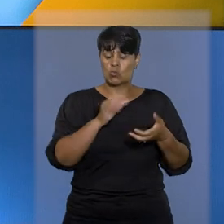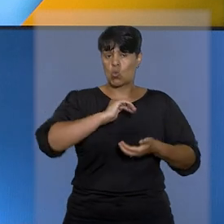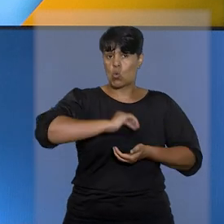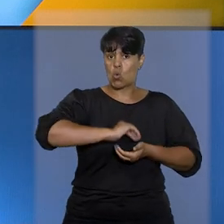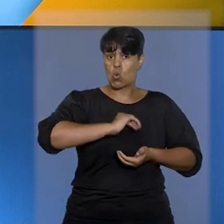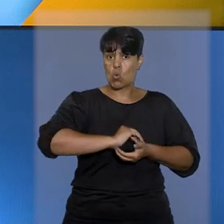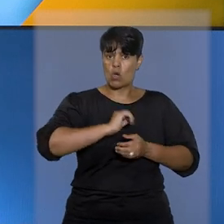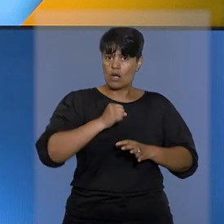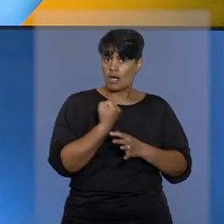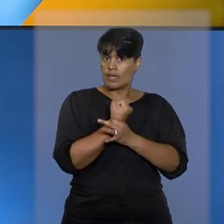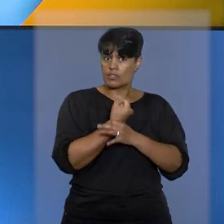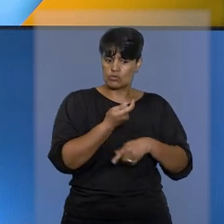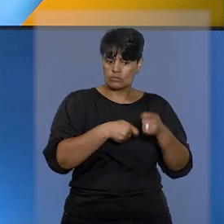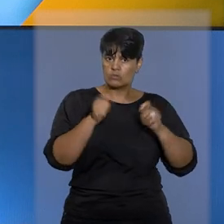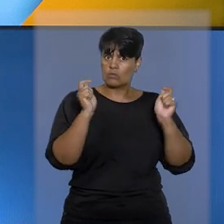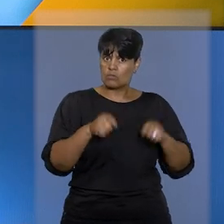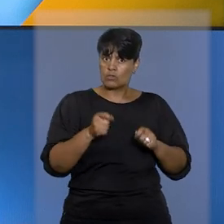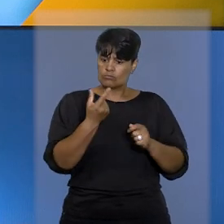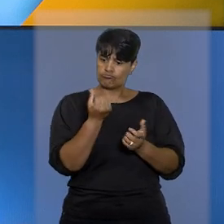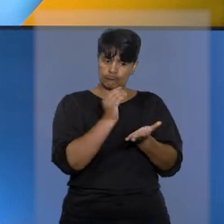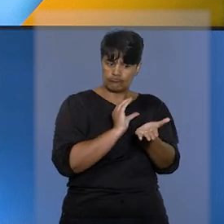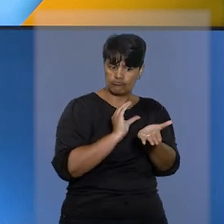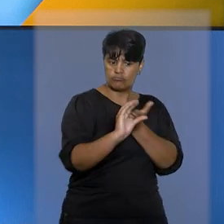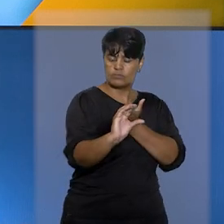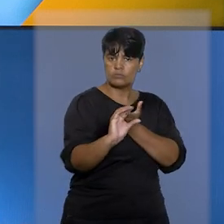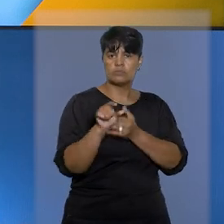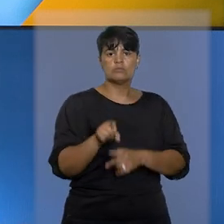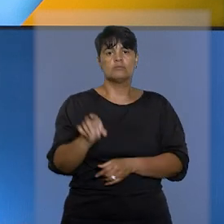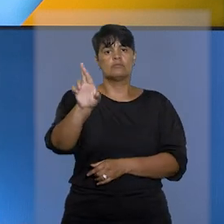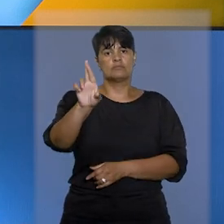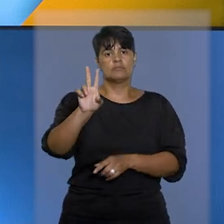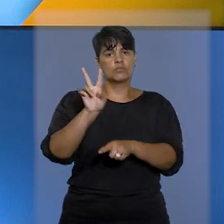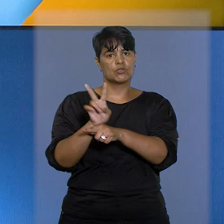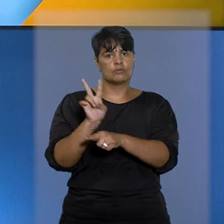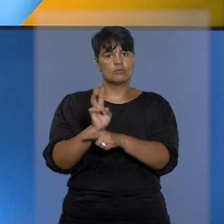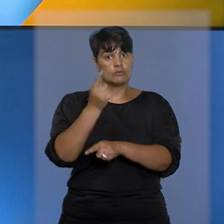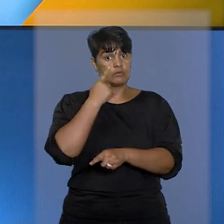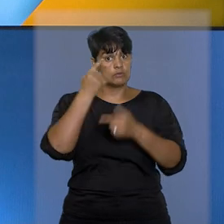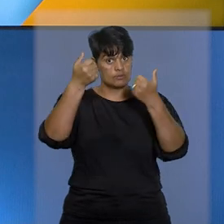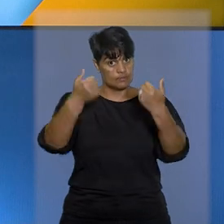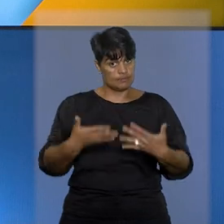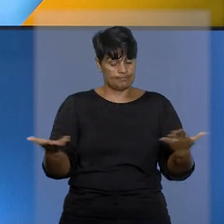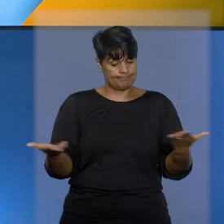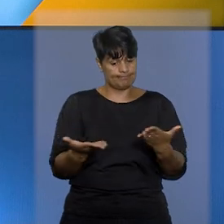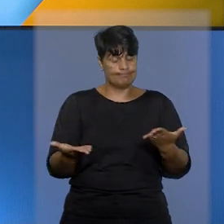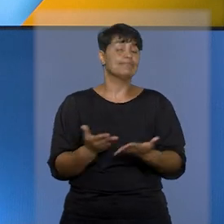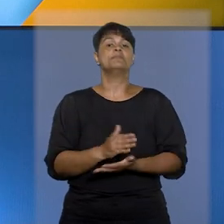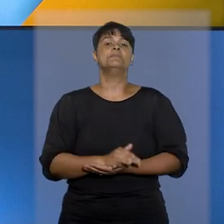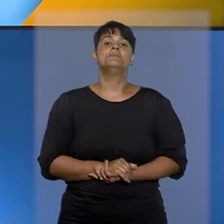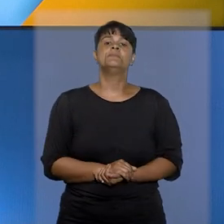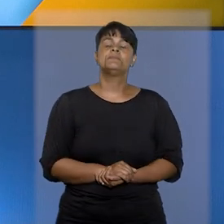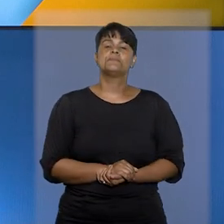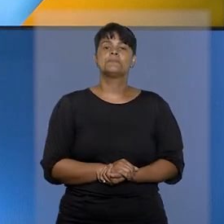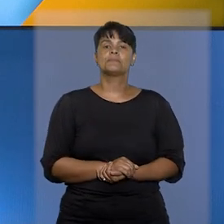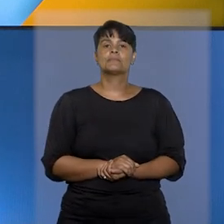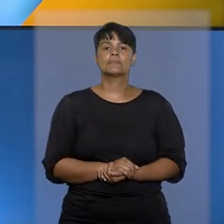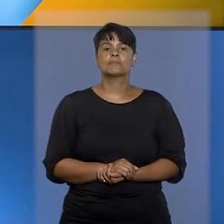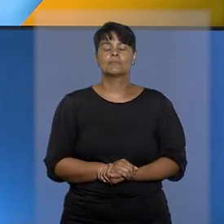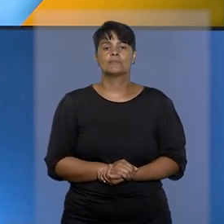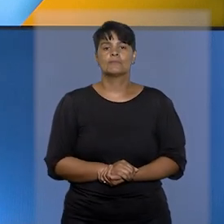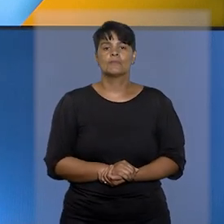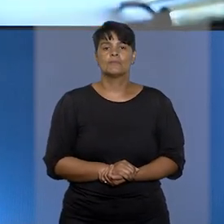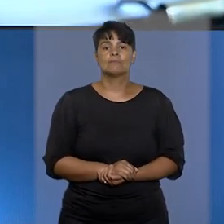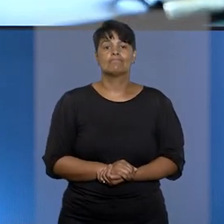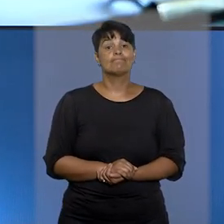Operações pode ser repassado ao tomador do empréstimo. A repórter Marina Campos explica a decisão da terceira